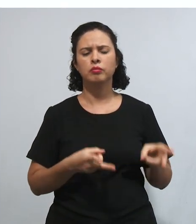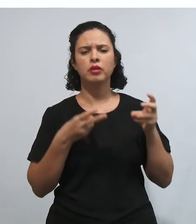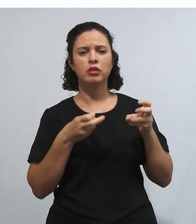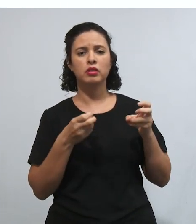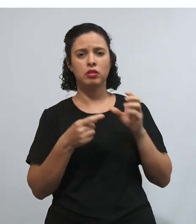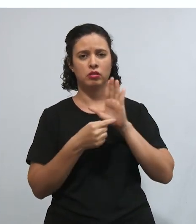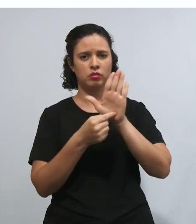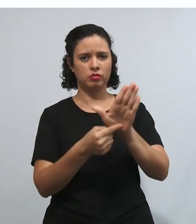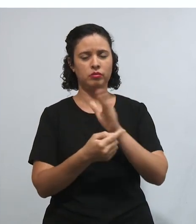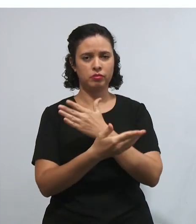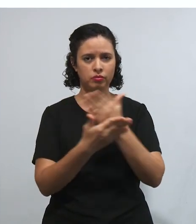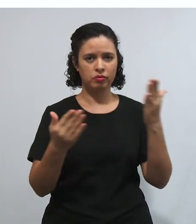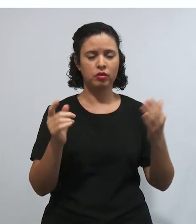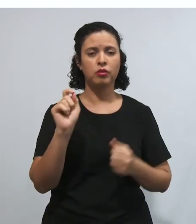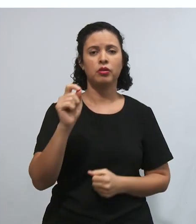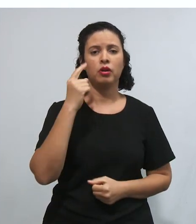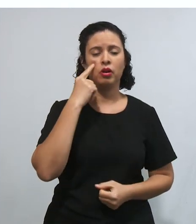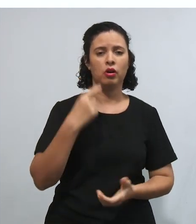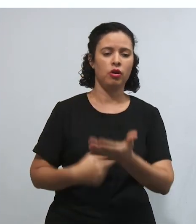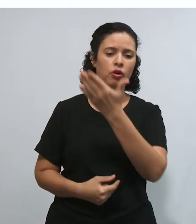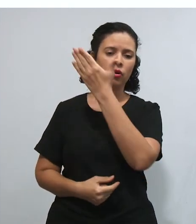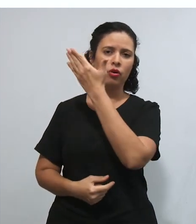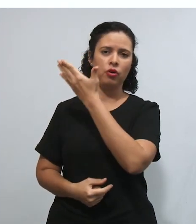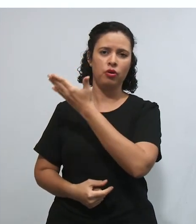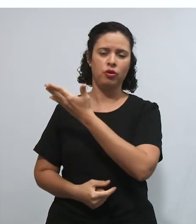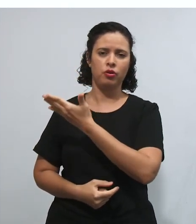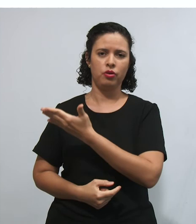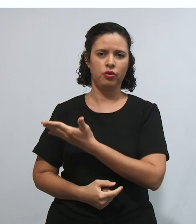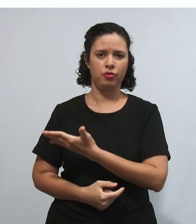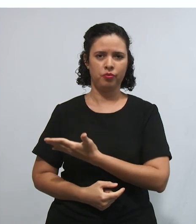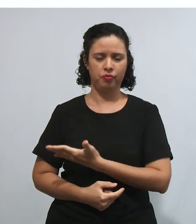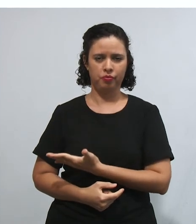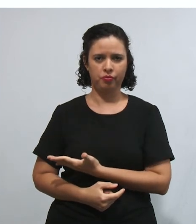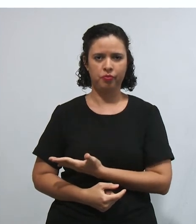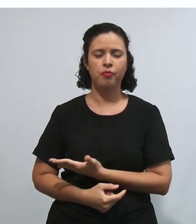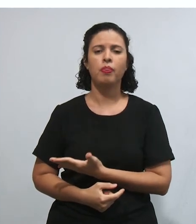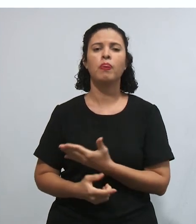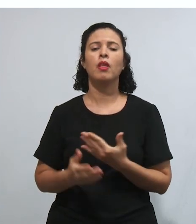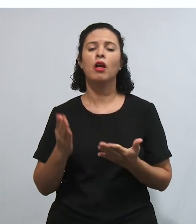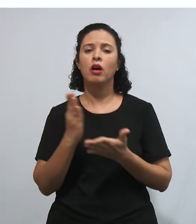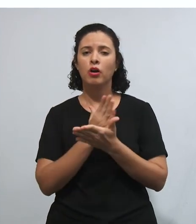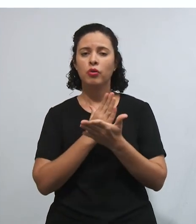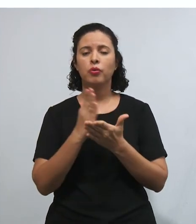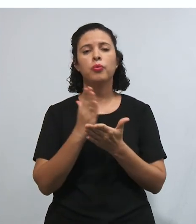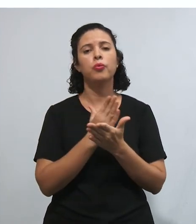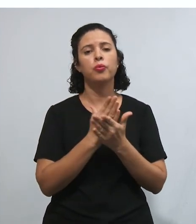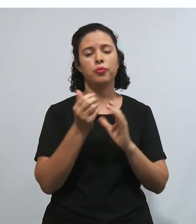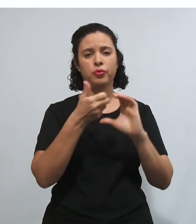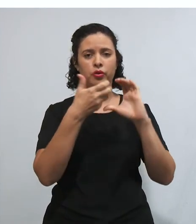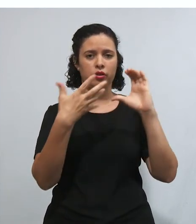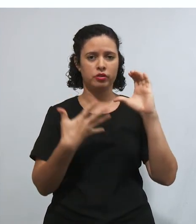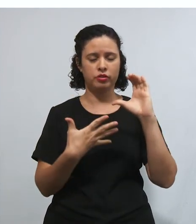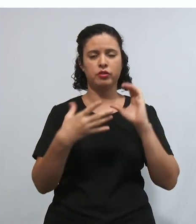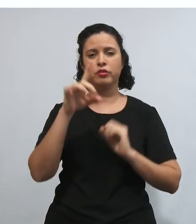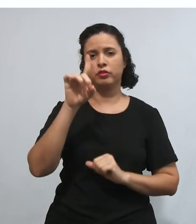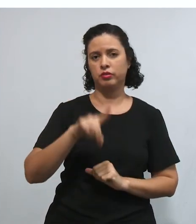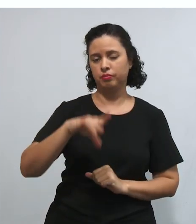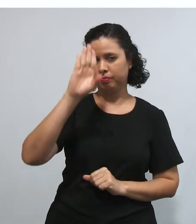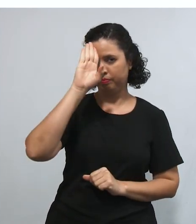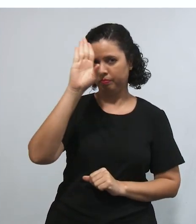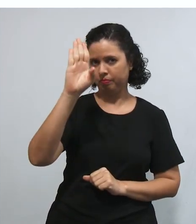eu trago aqui para vocês uma breve lista de algumas características dos nossos direitos